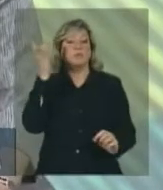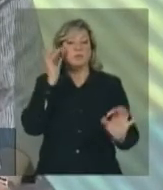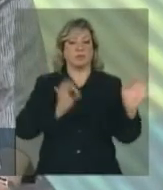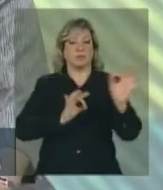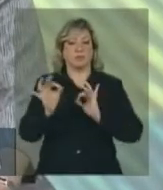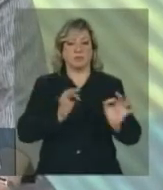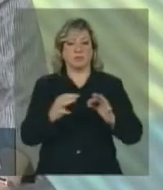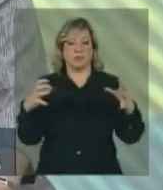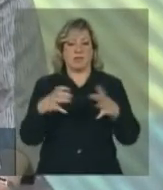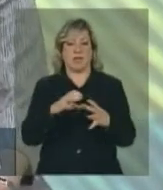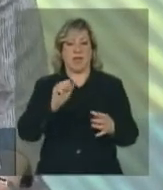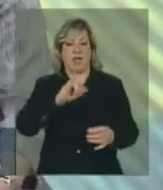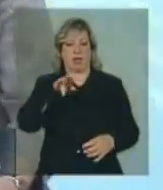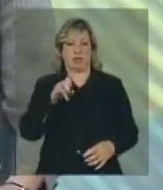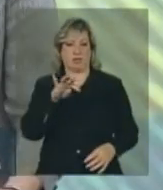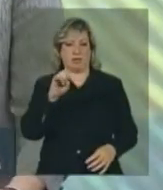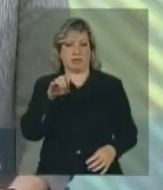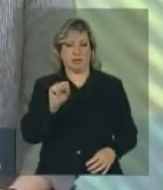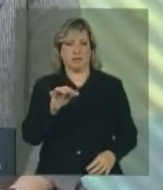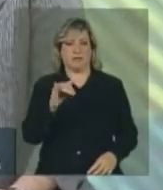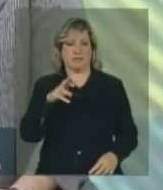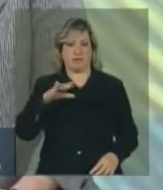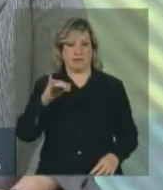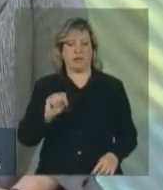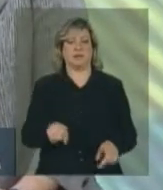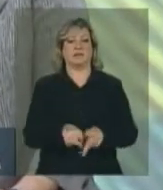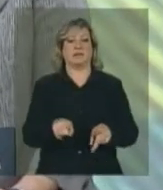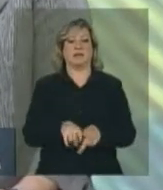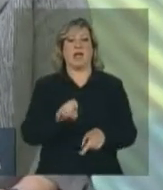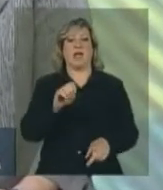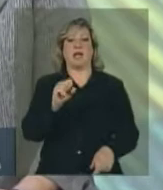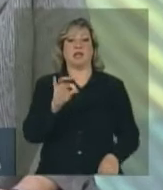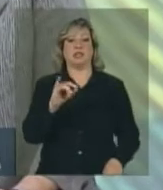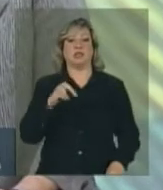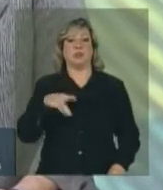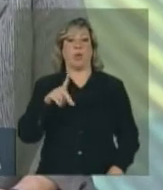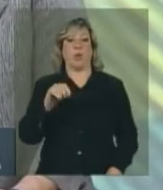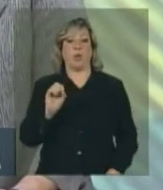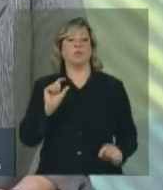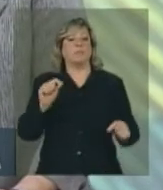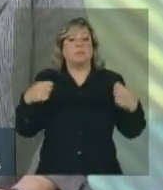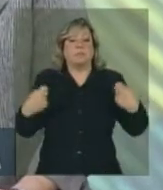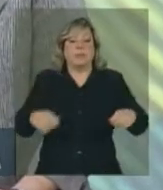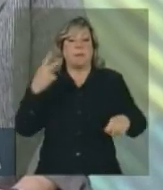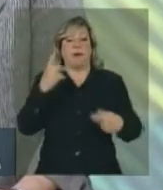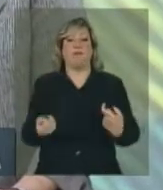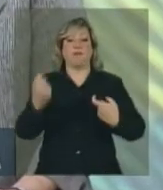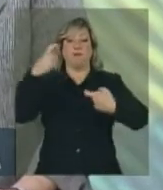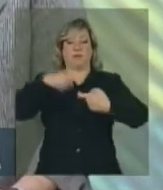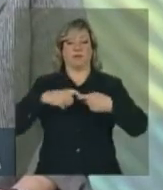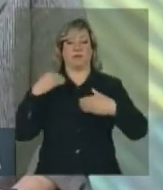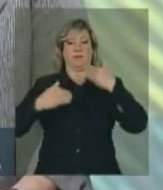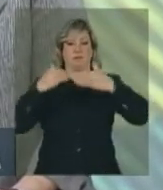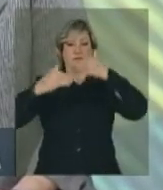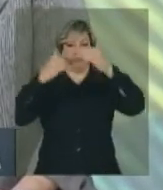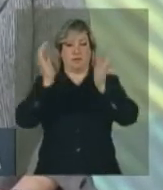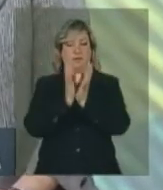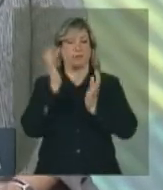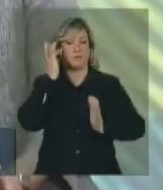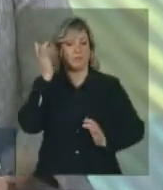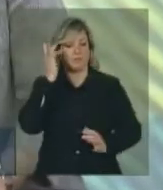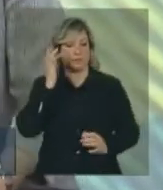apropriados e estímulos necessários para retomar um crescimento equilibrado.